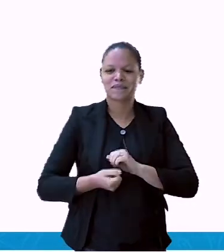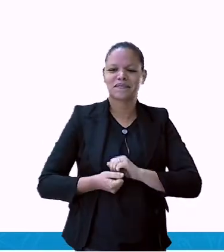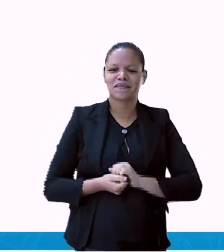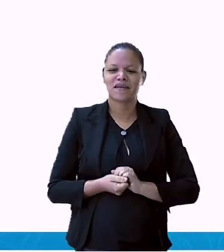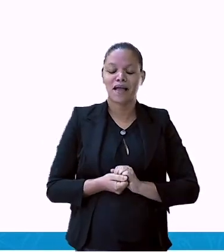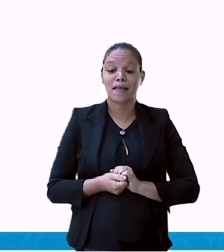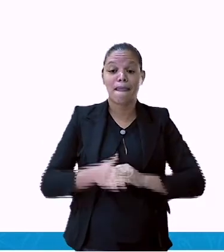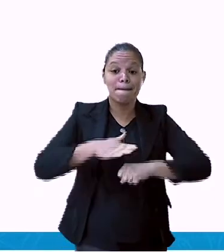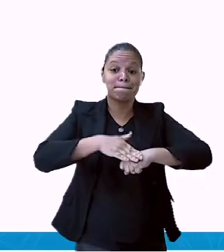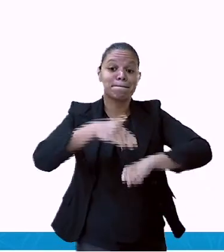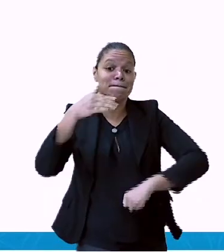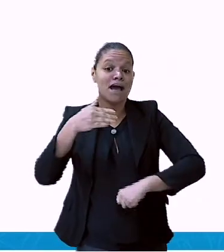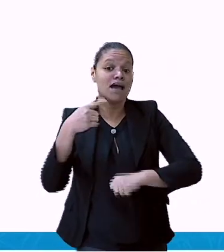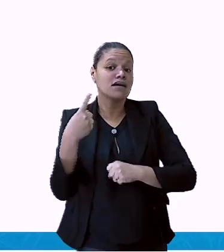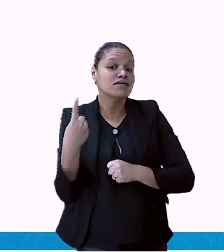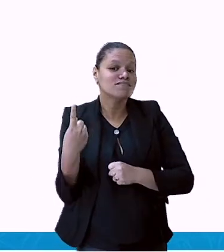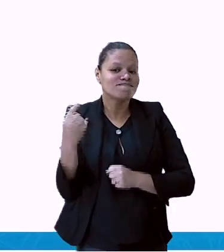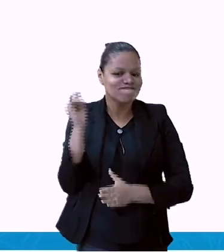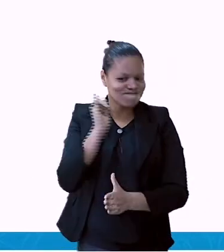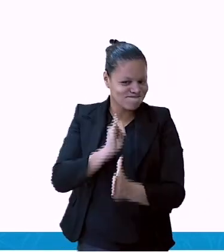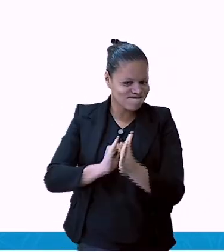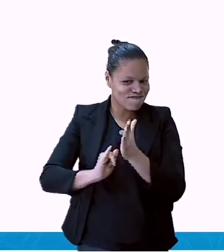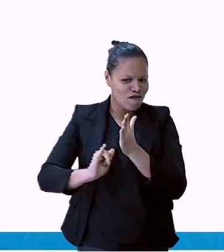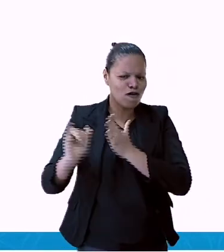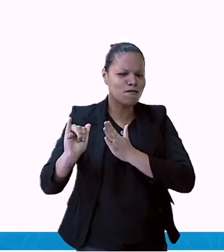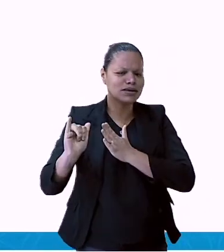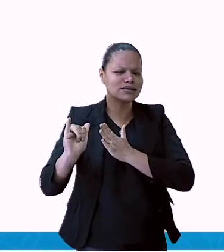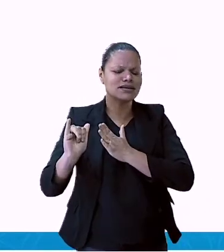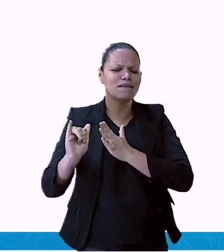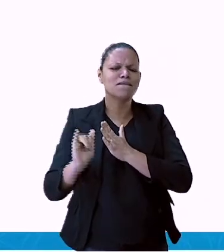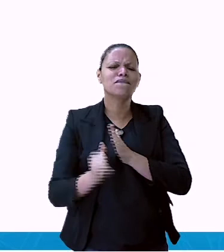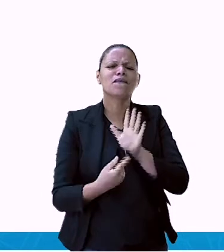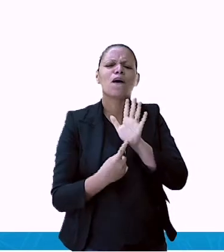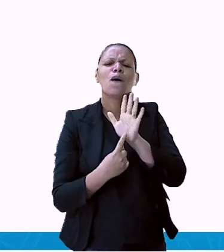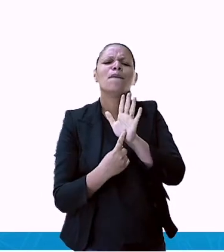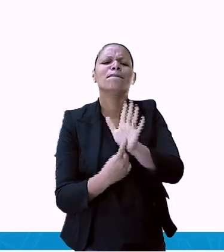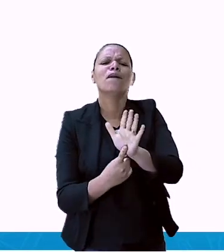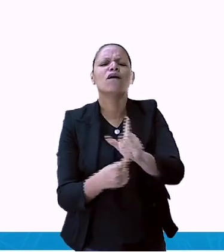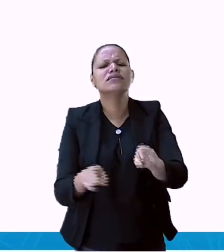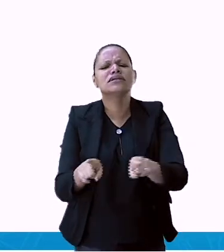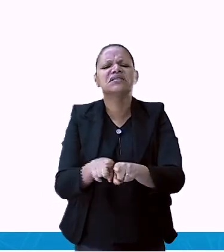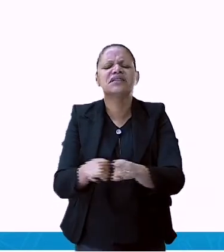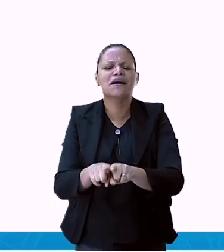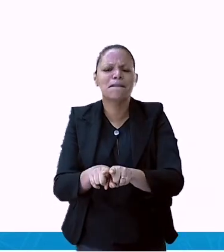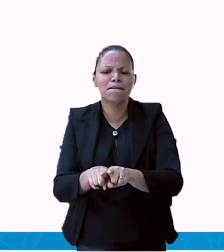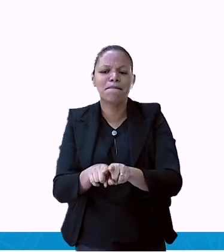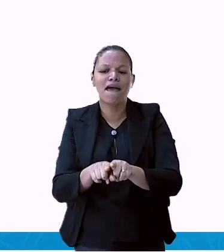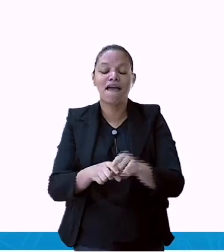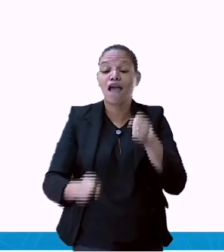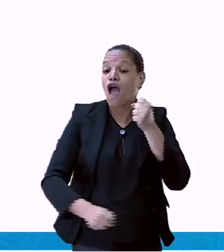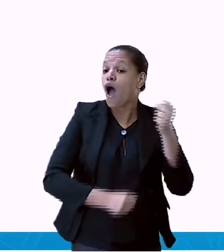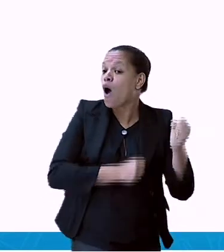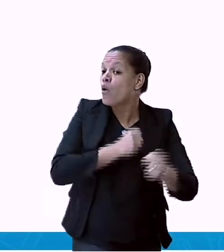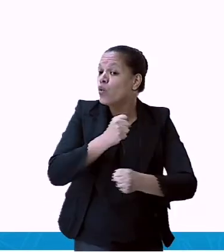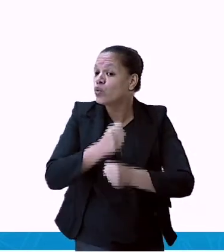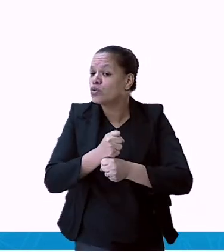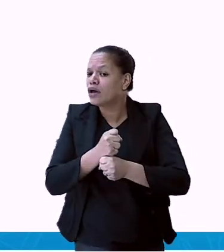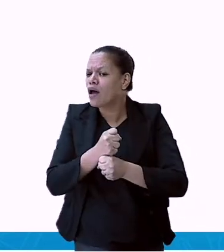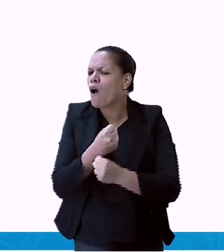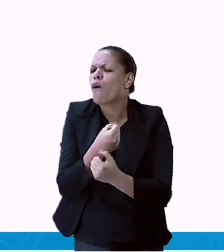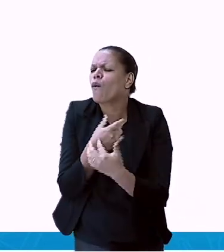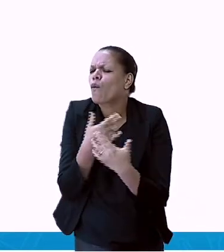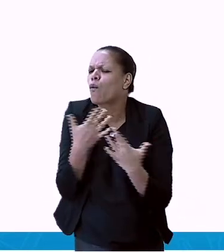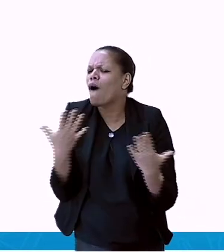a coluna que fala quais são os anos que foram de pesquisa, né? O número de praticantes de alunos que